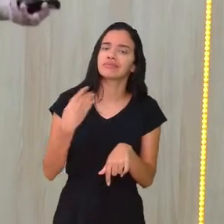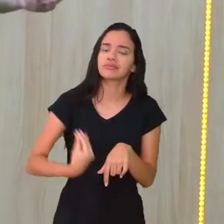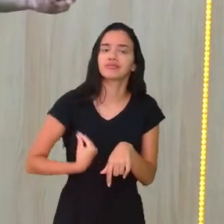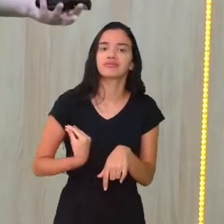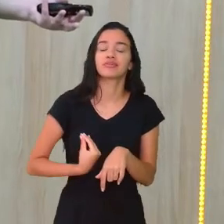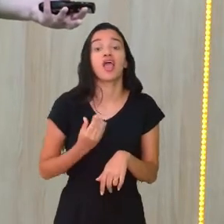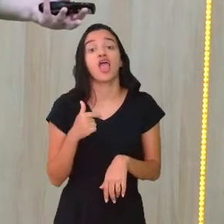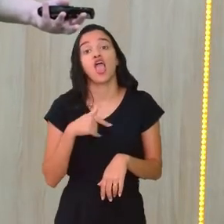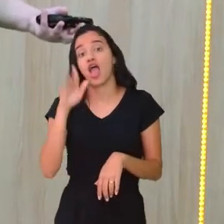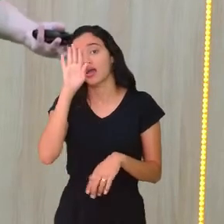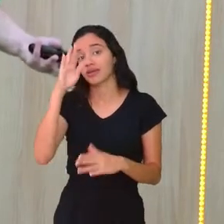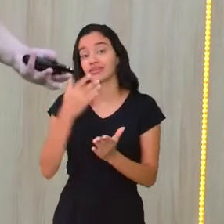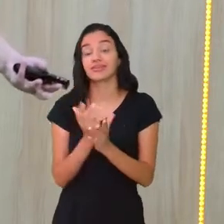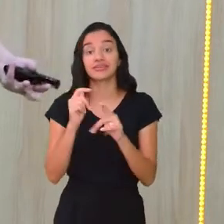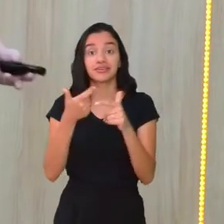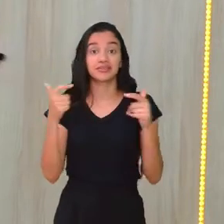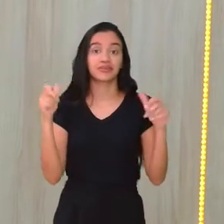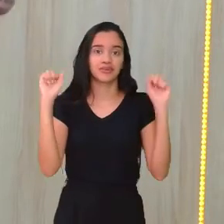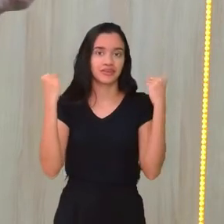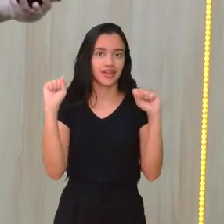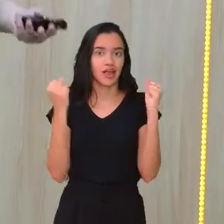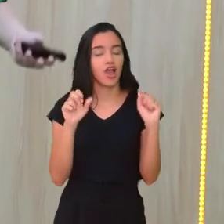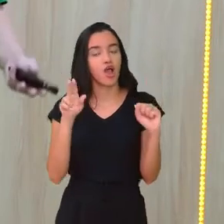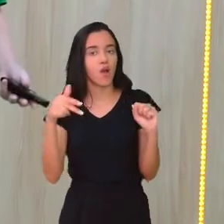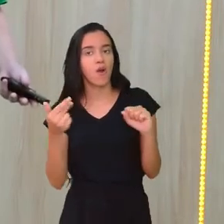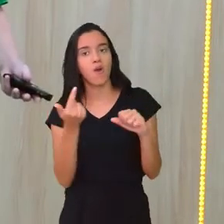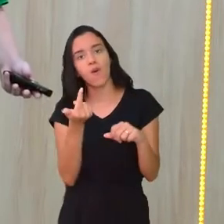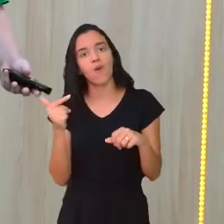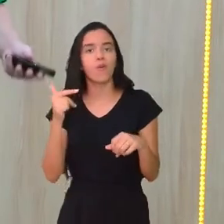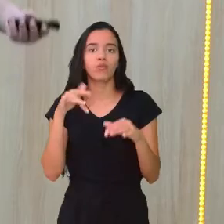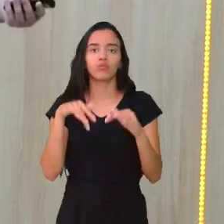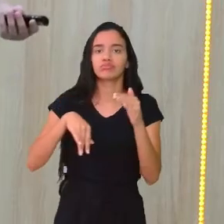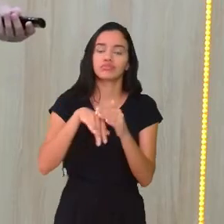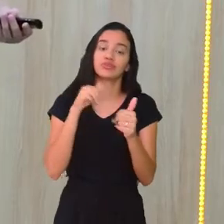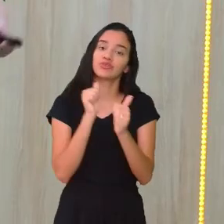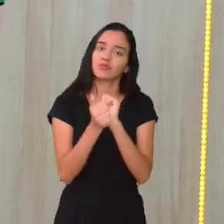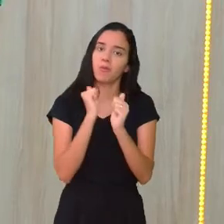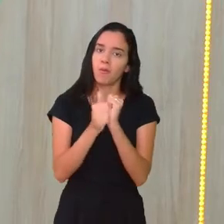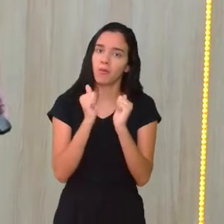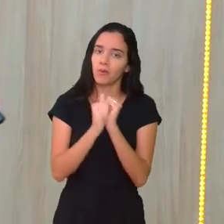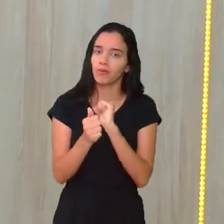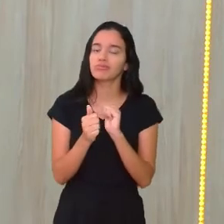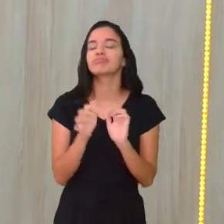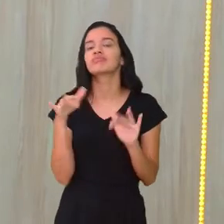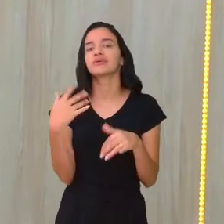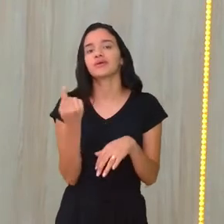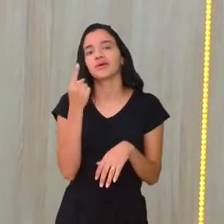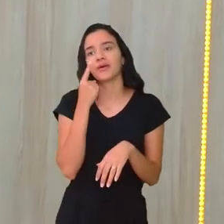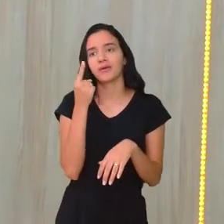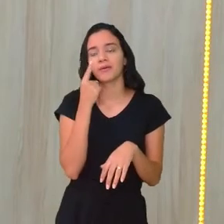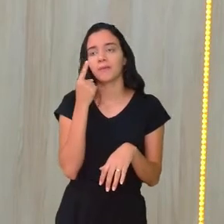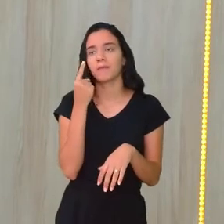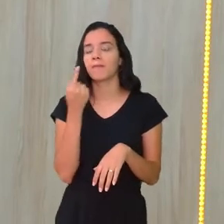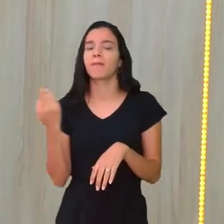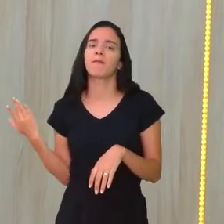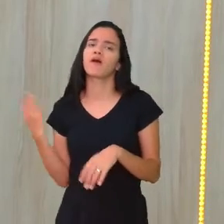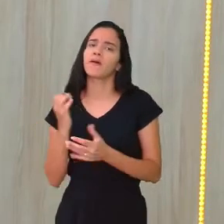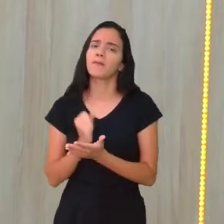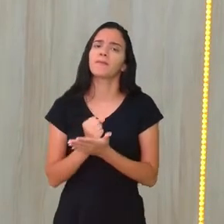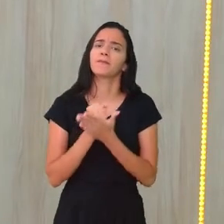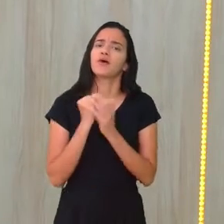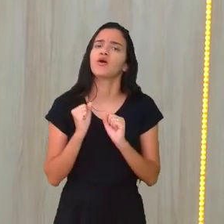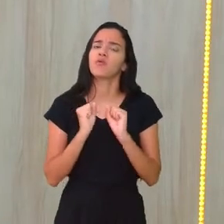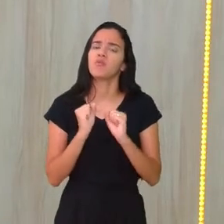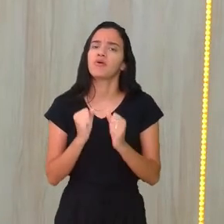acredito que a maioria gosta de educação física ou gosta de algum esporte. Veja, esta simetria pode ajudar